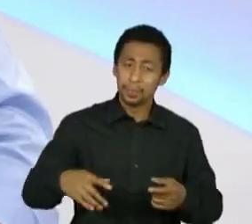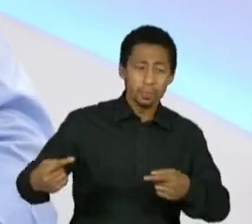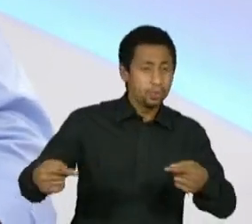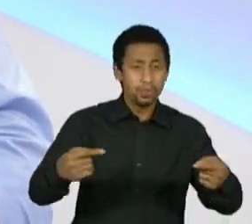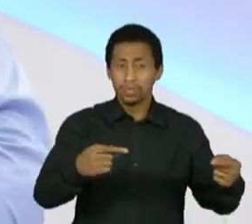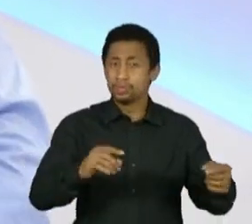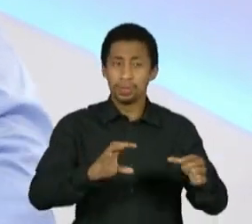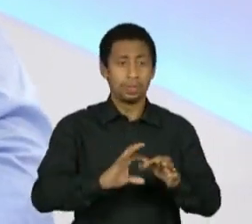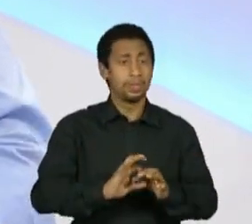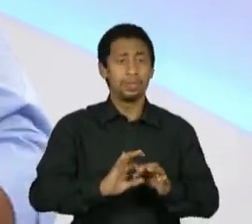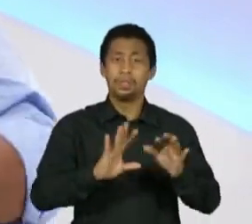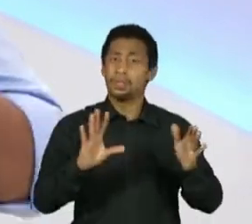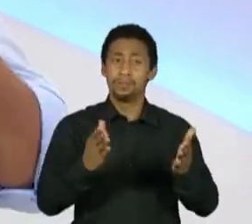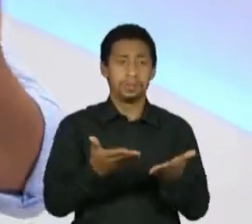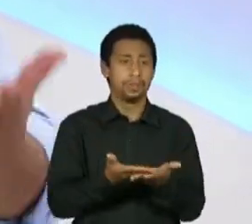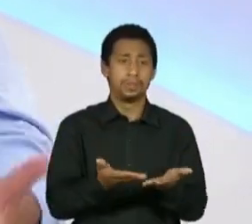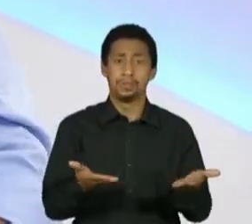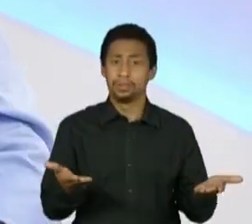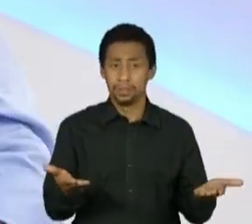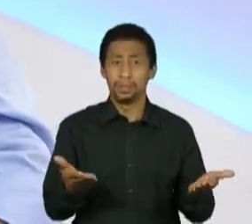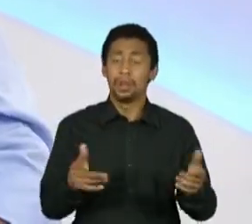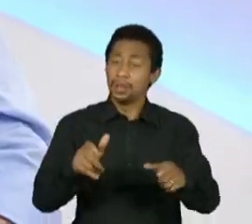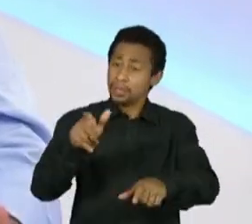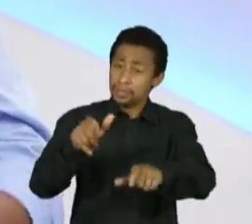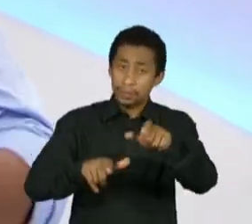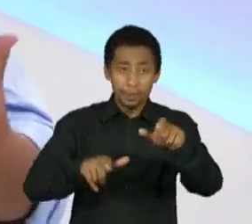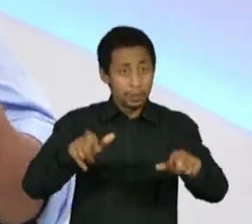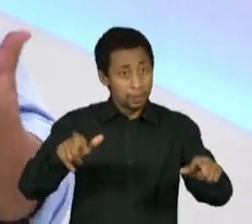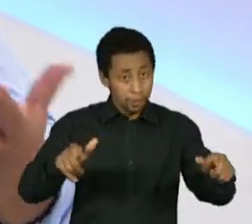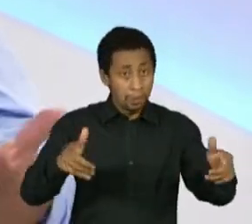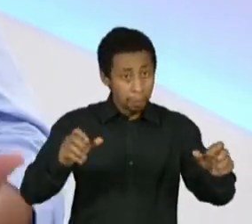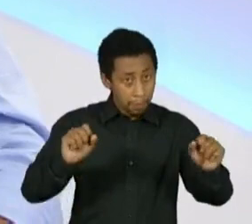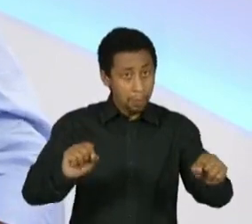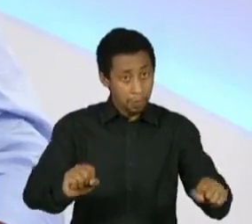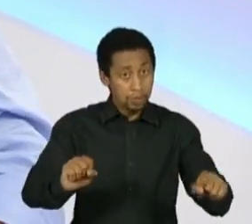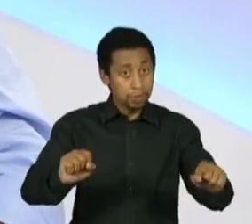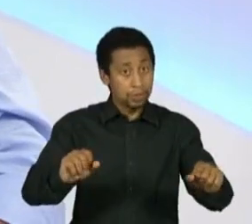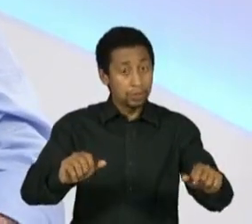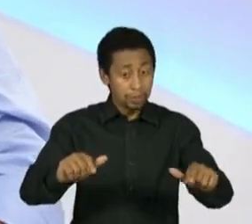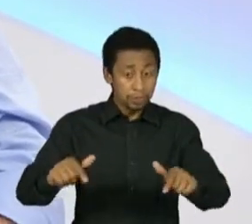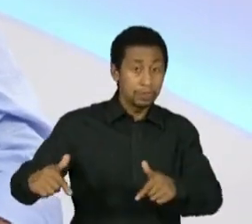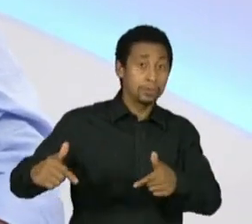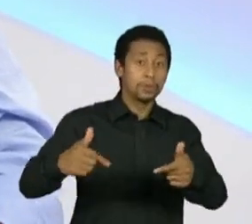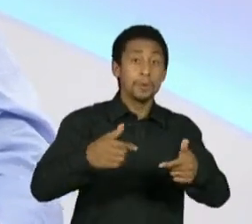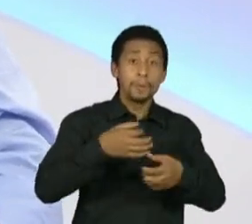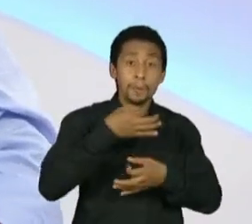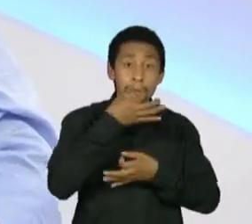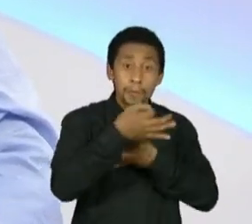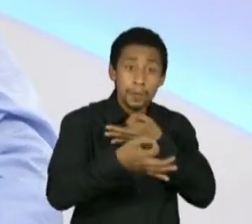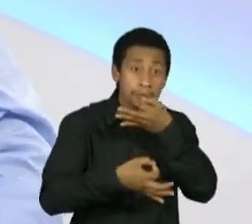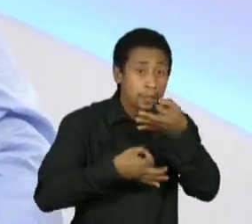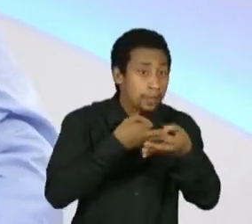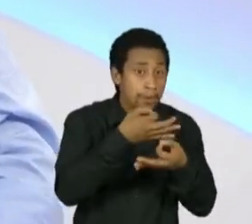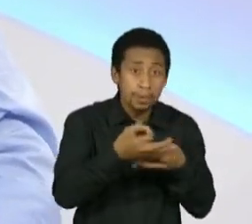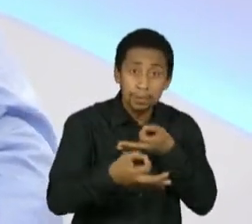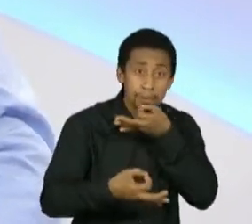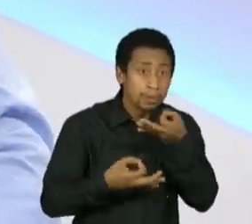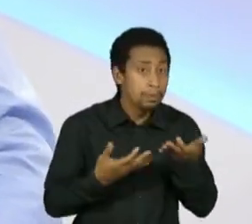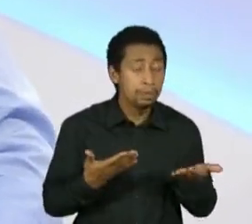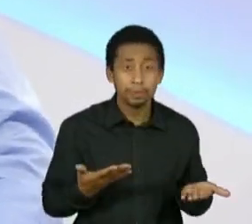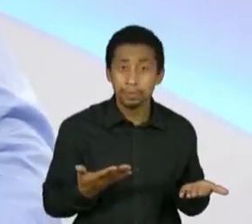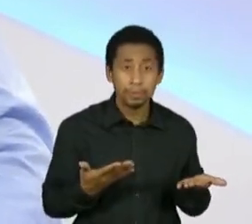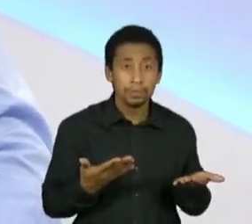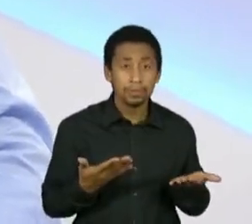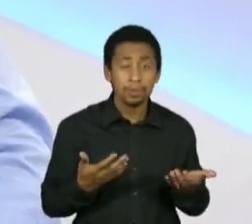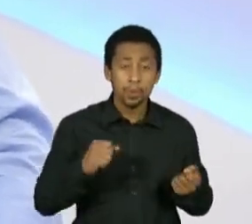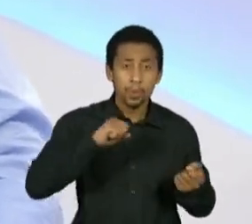pessoas também têm obrigação de expor a opinião, como você pensa o mundo,